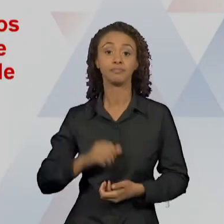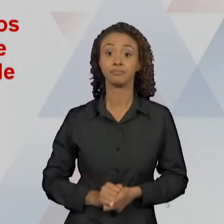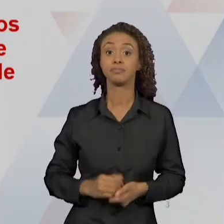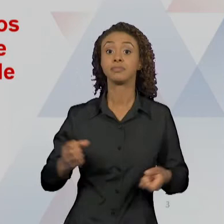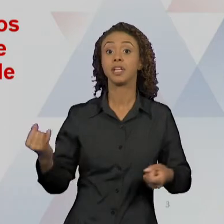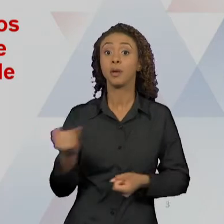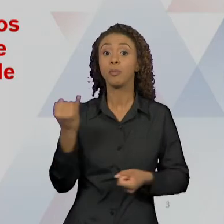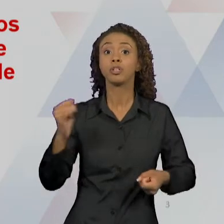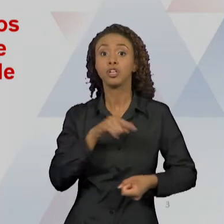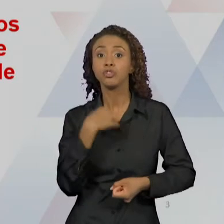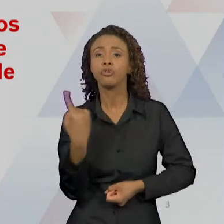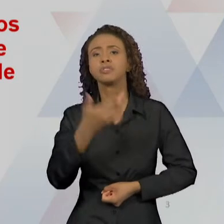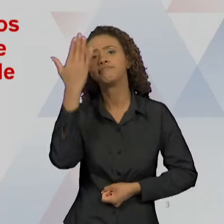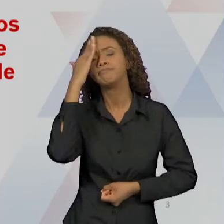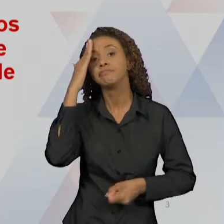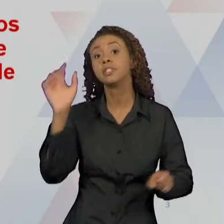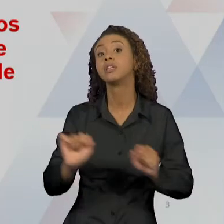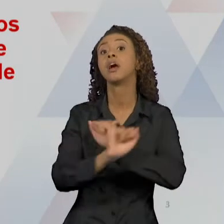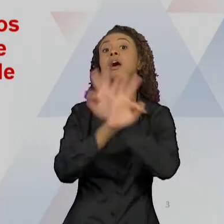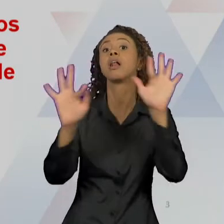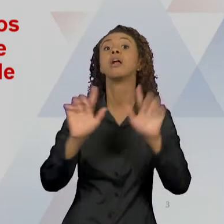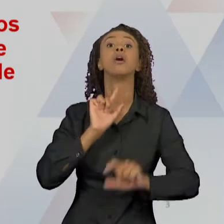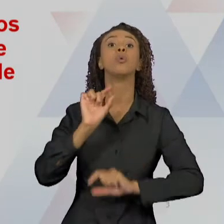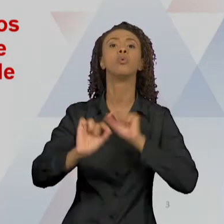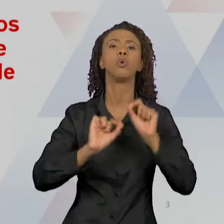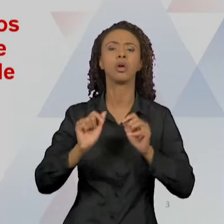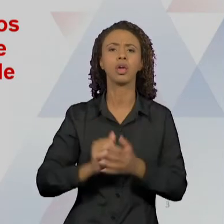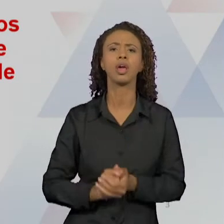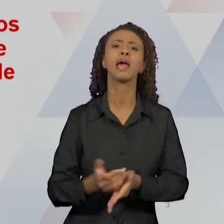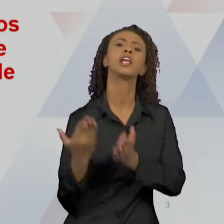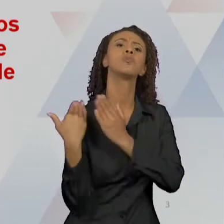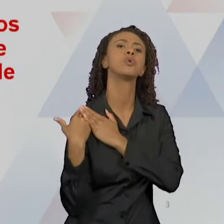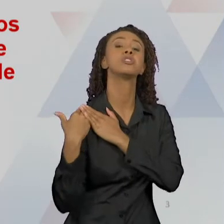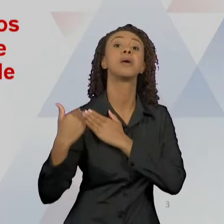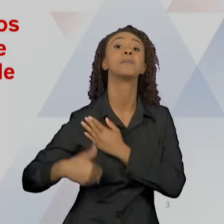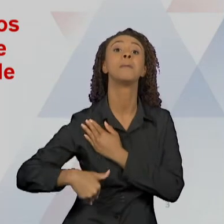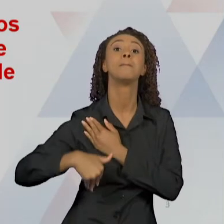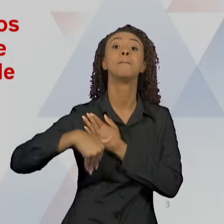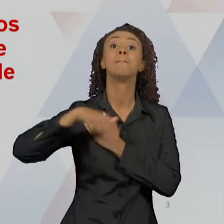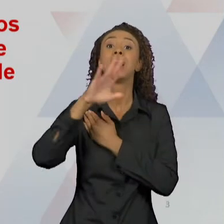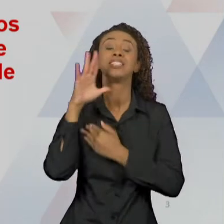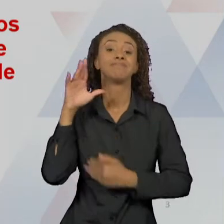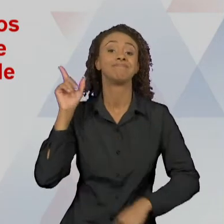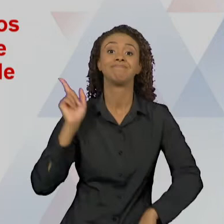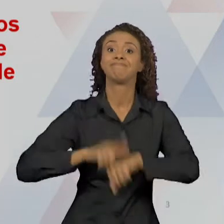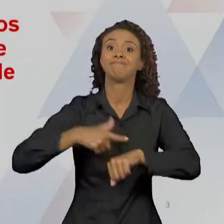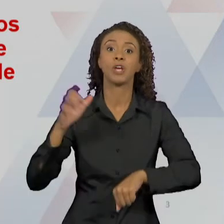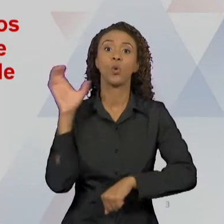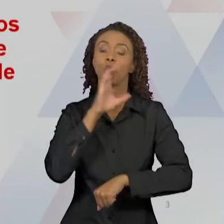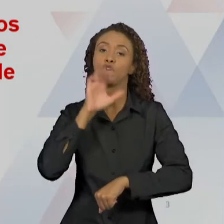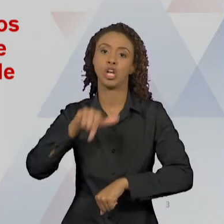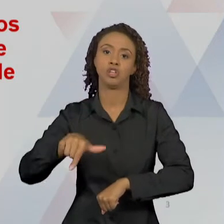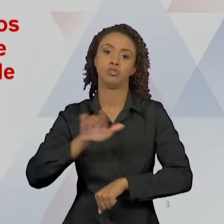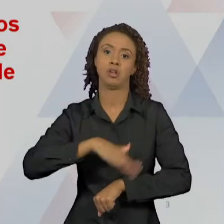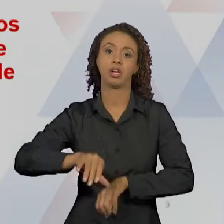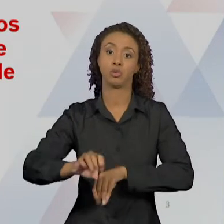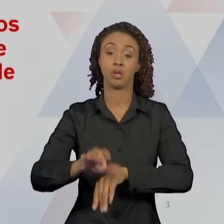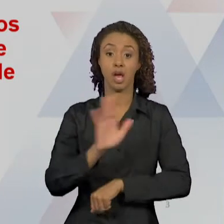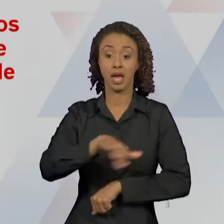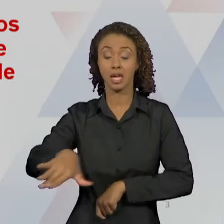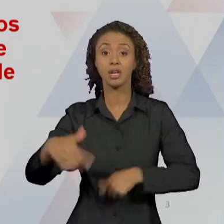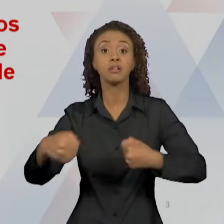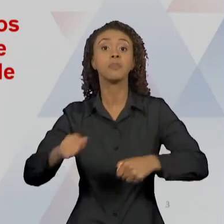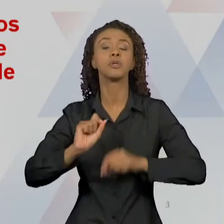mesmos qual é ou qual a tarefa mais imediata da educação. A criança deve aprender a